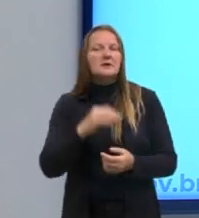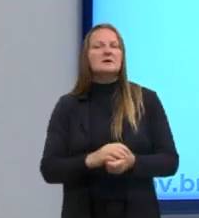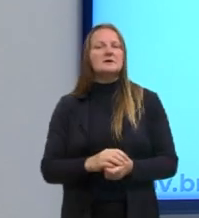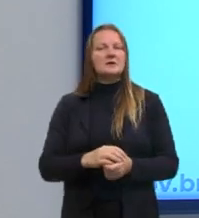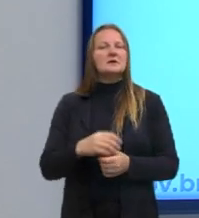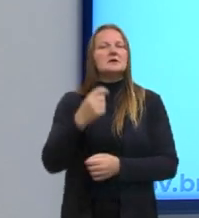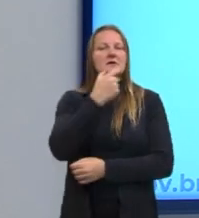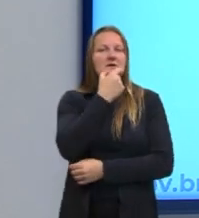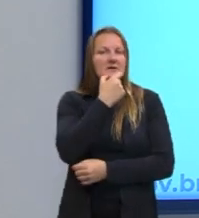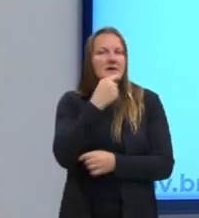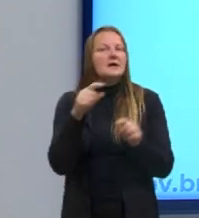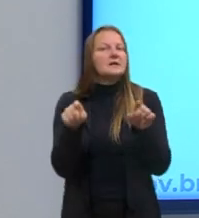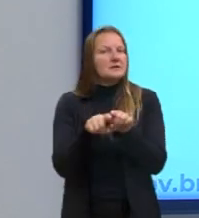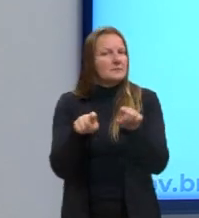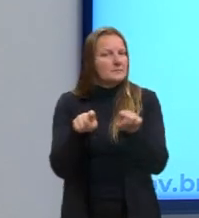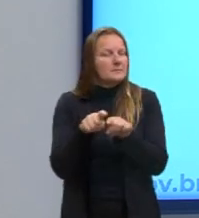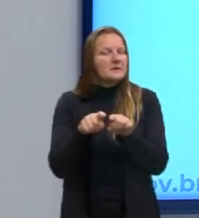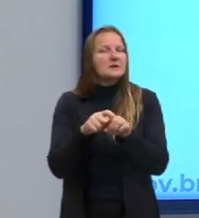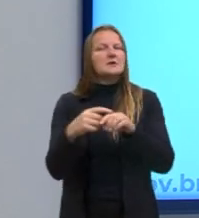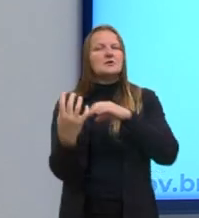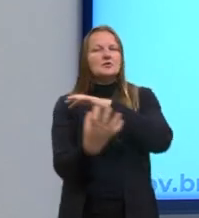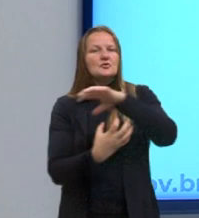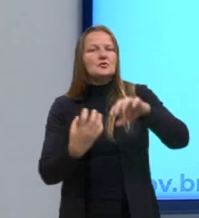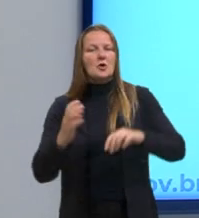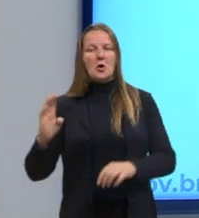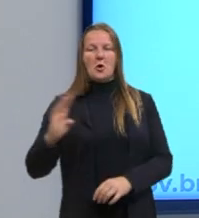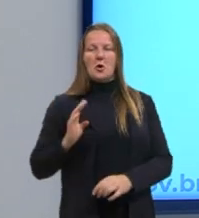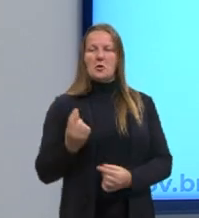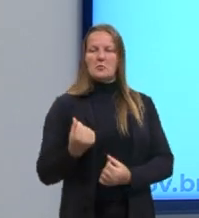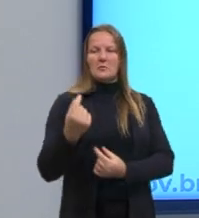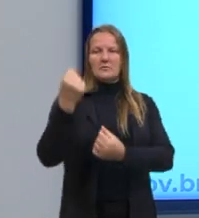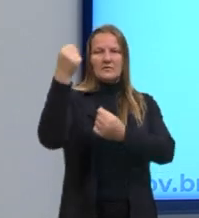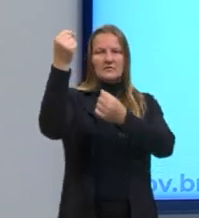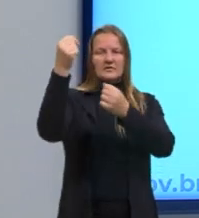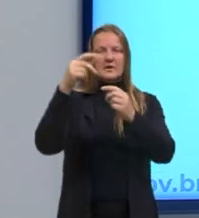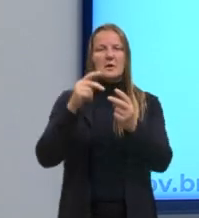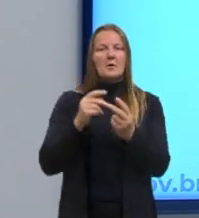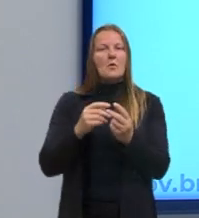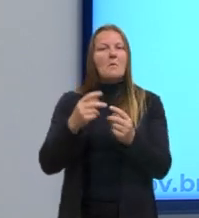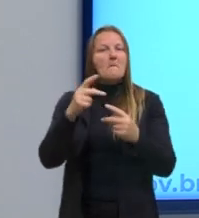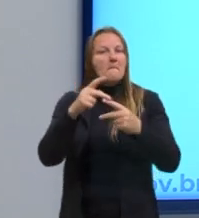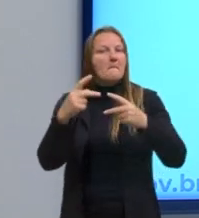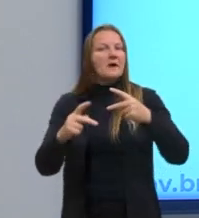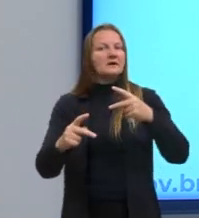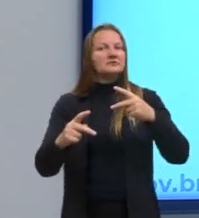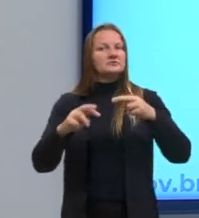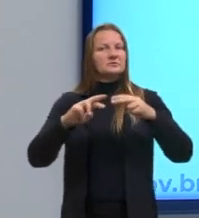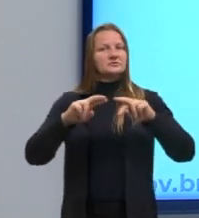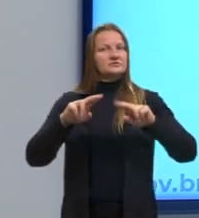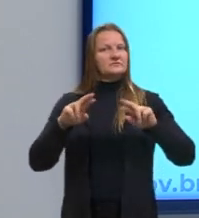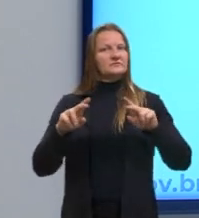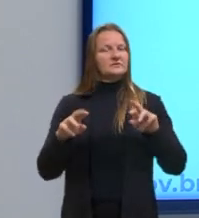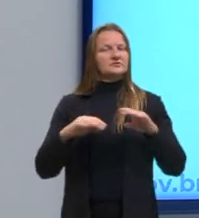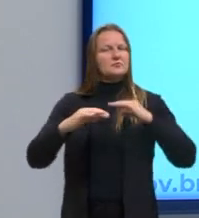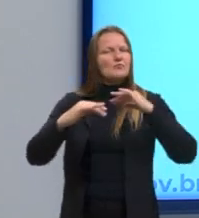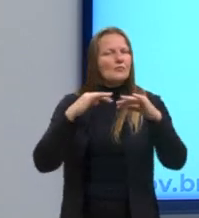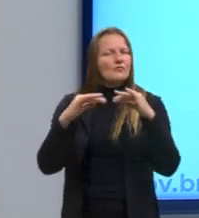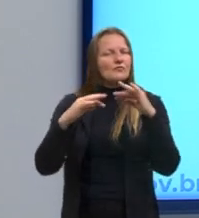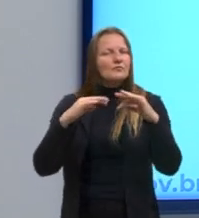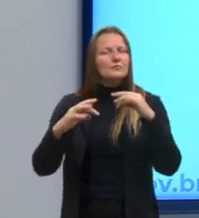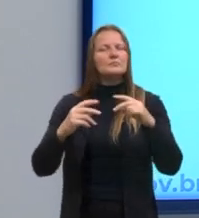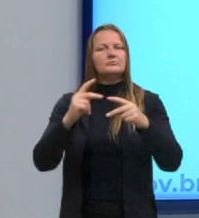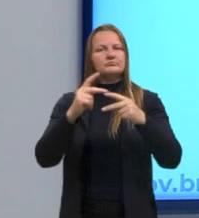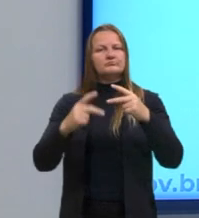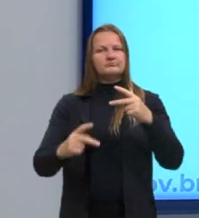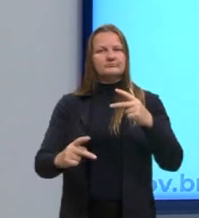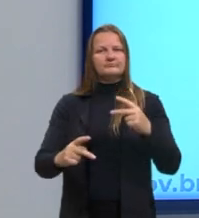Inglaterra são movimentos burgueses e que trazem um outro paradigma. Todos esses movimentos vão ser